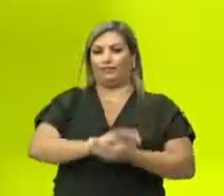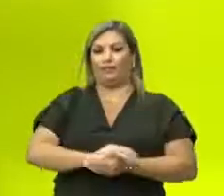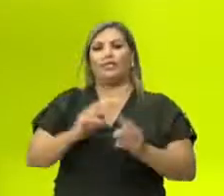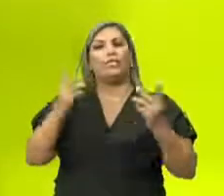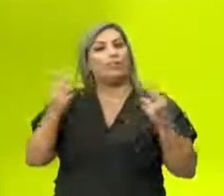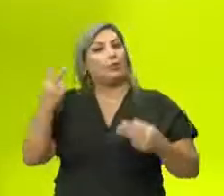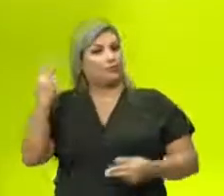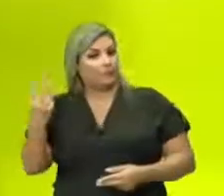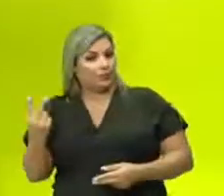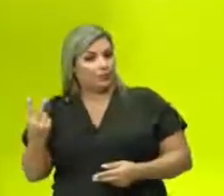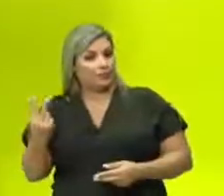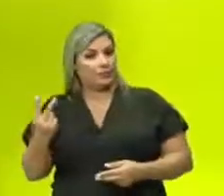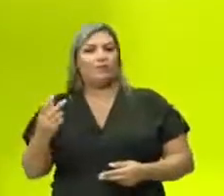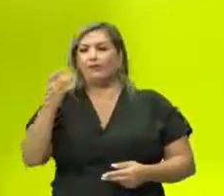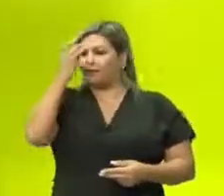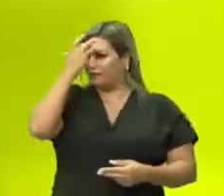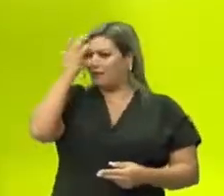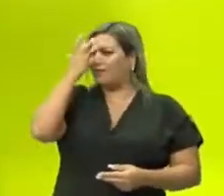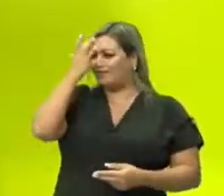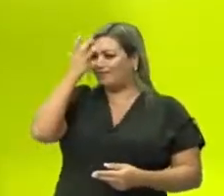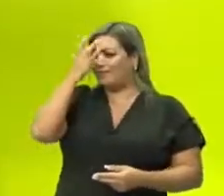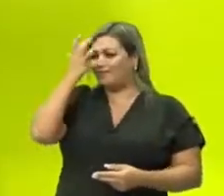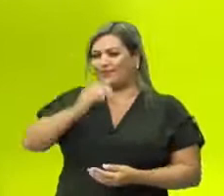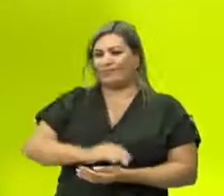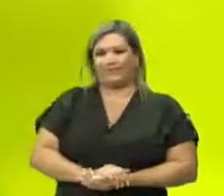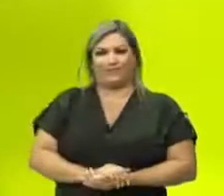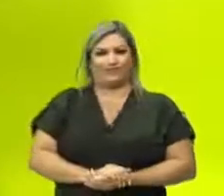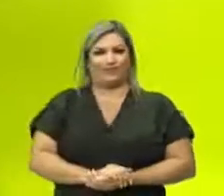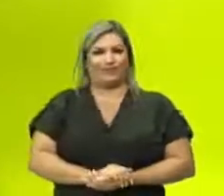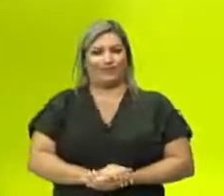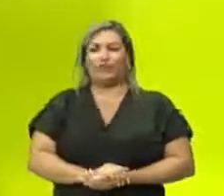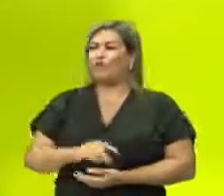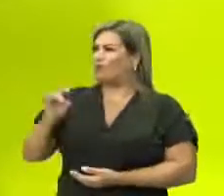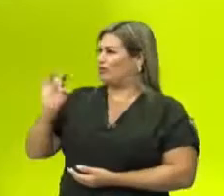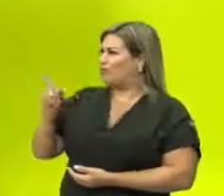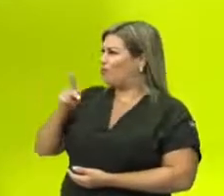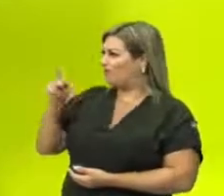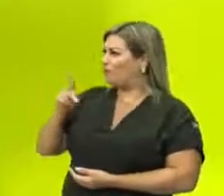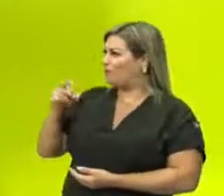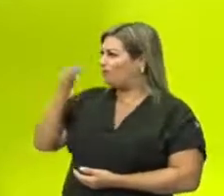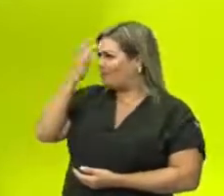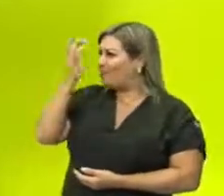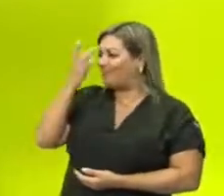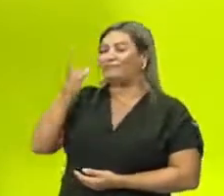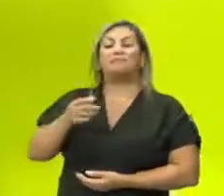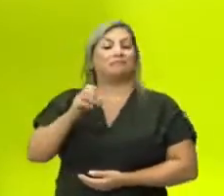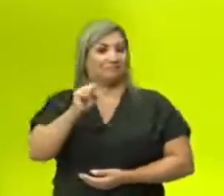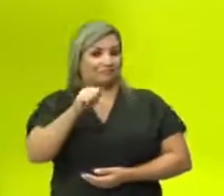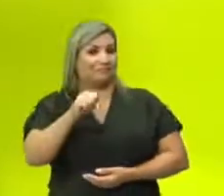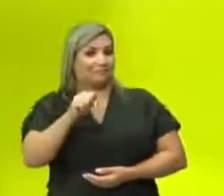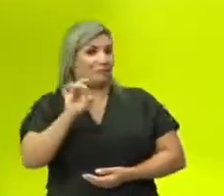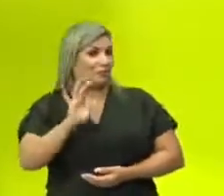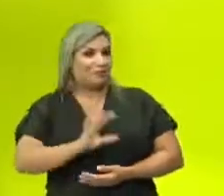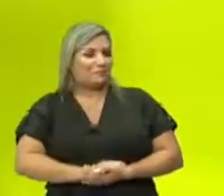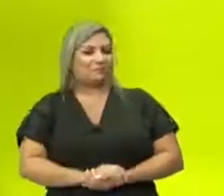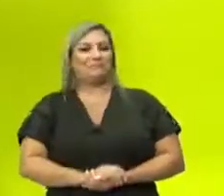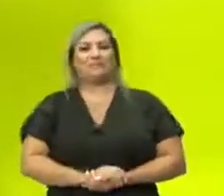2. Fácil isso, né? Fácil demais, professor. É só isso mesmo. É só isso mesmo. Vamos, então,